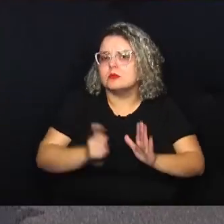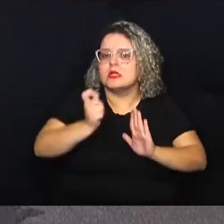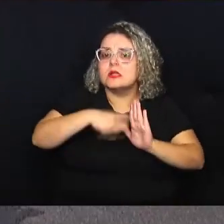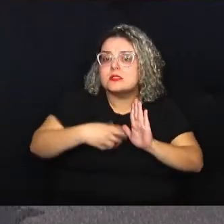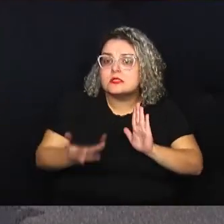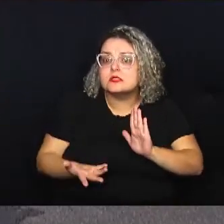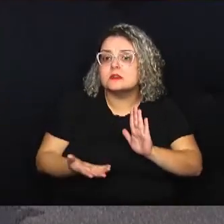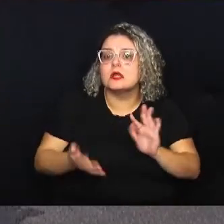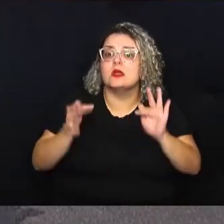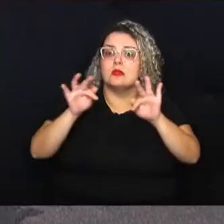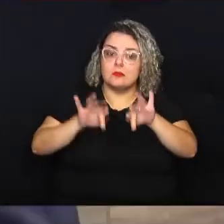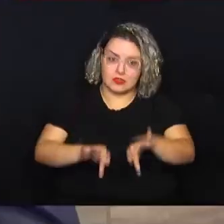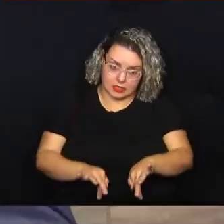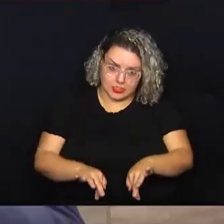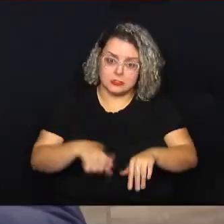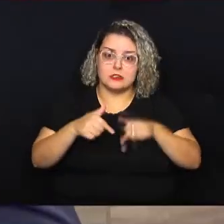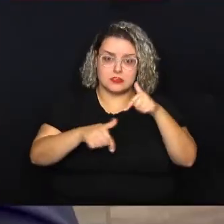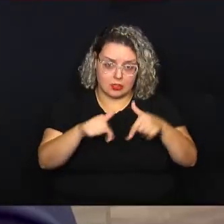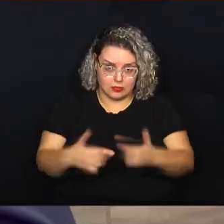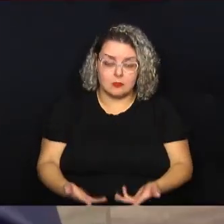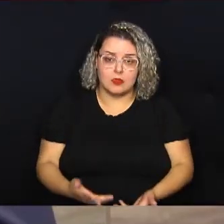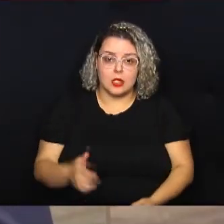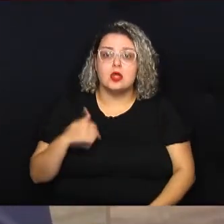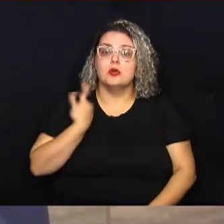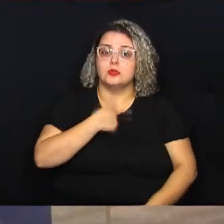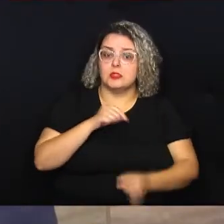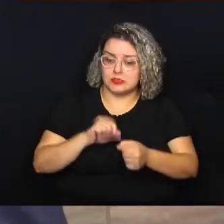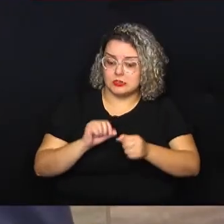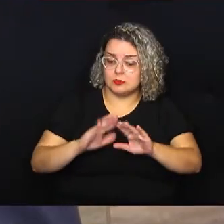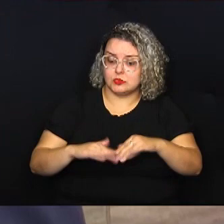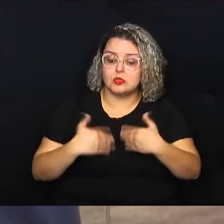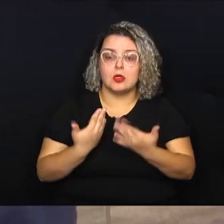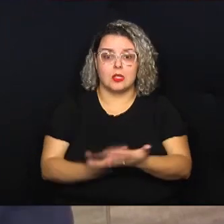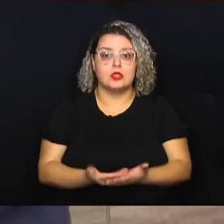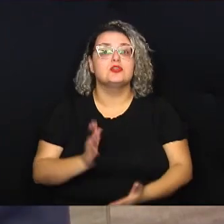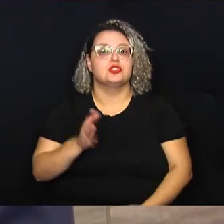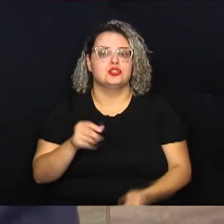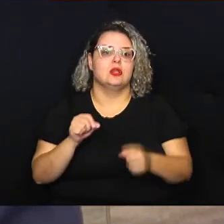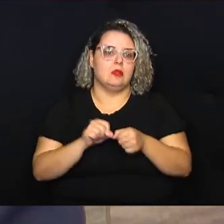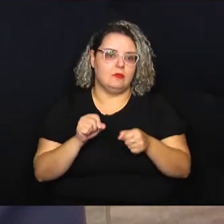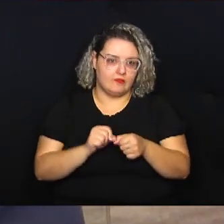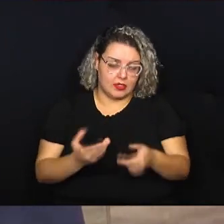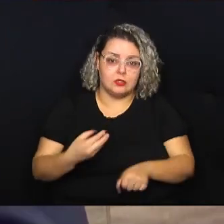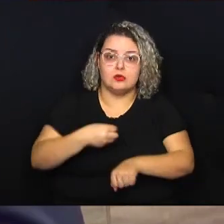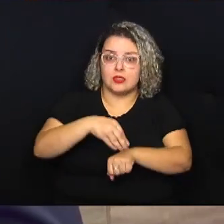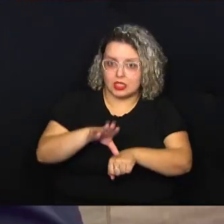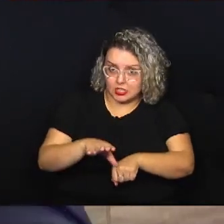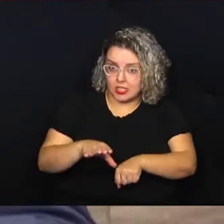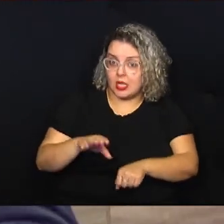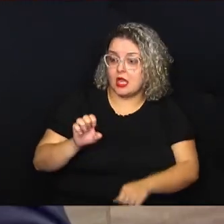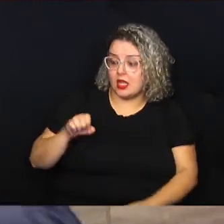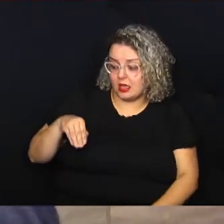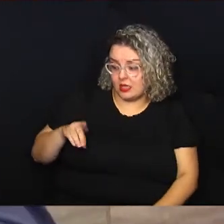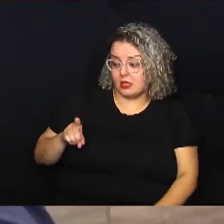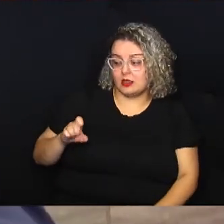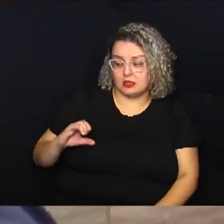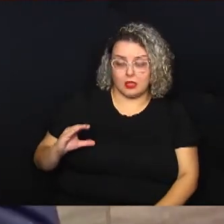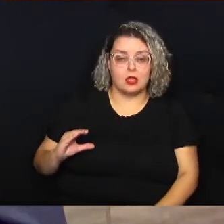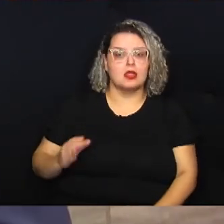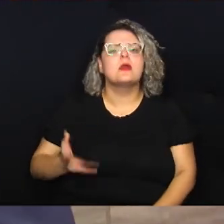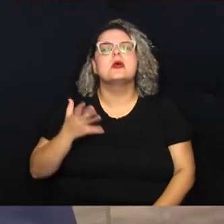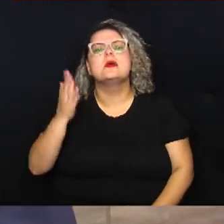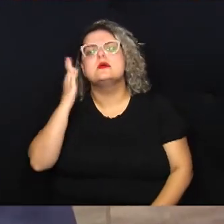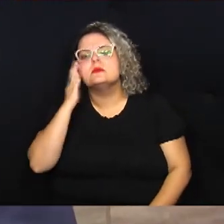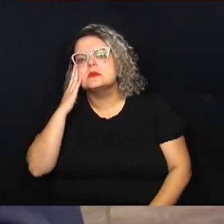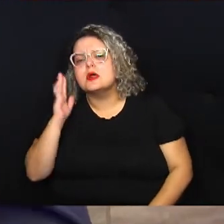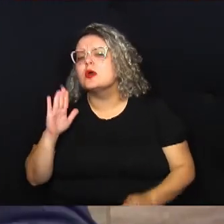e finalização dos trabalhos. Então nós fizemos esse requerimento, porque nós já tínhamos feito uma indicação à Indec, então nós queremos saber quando